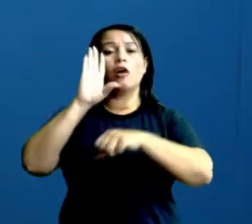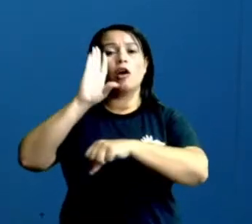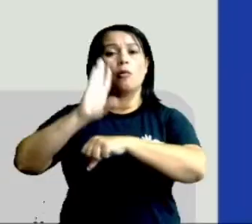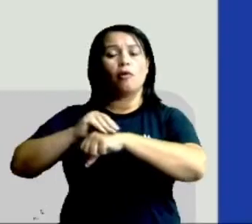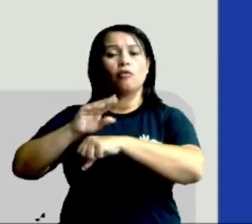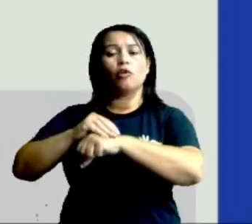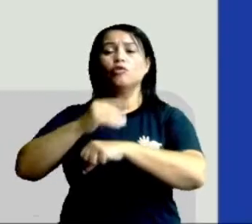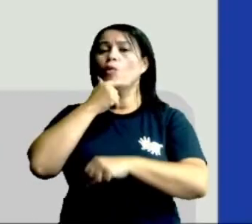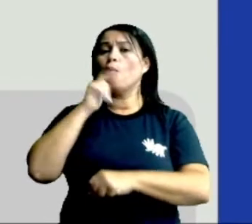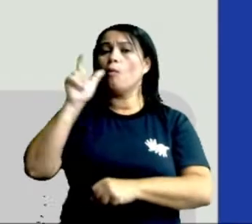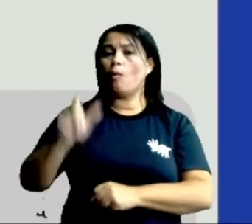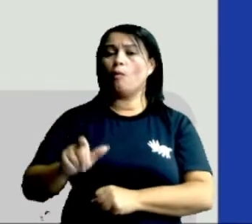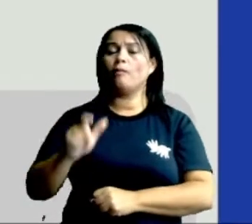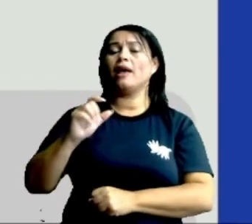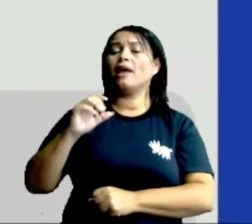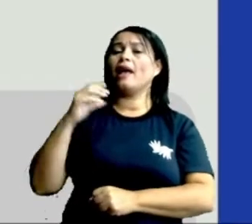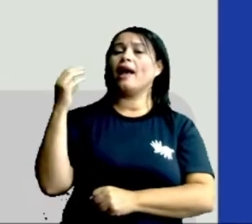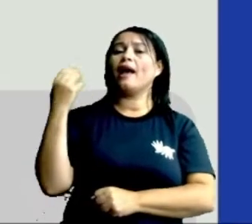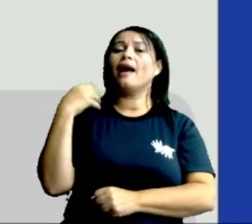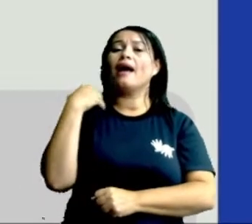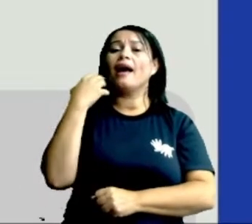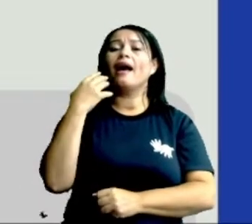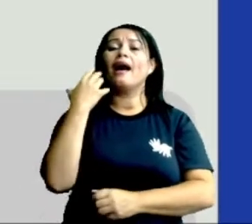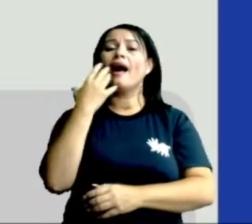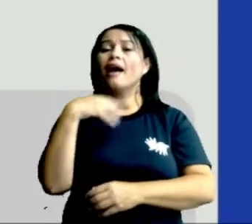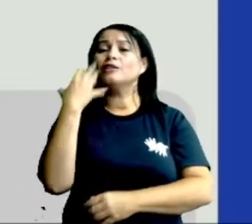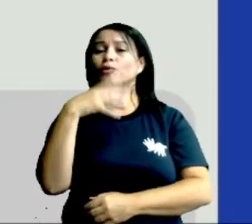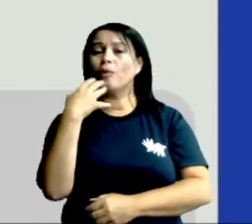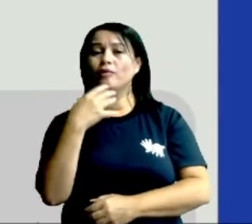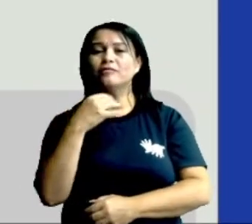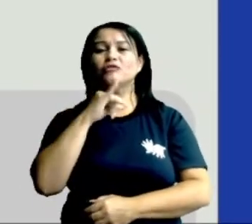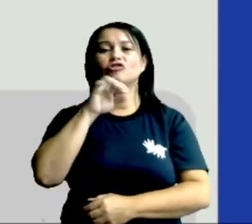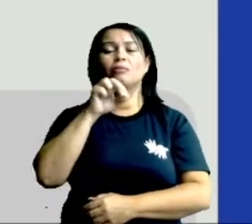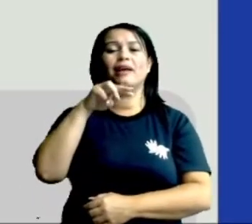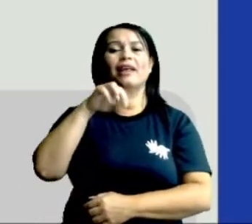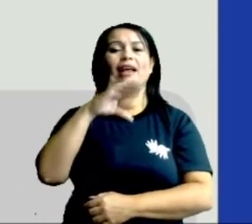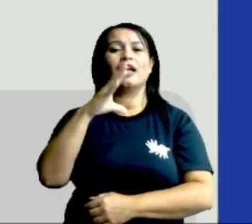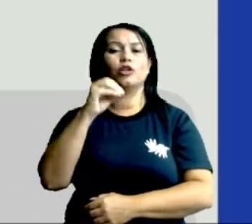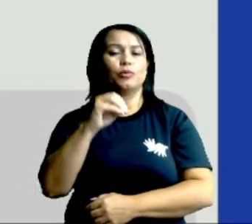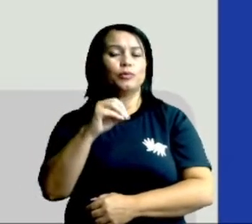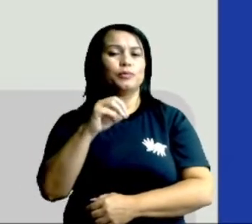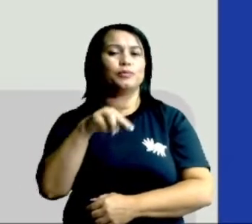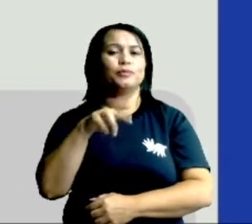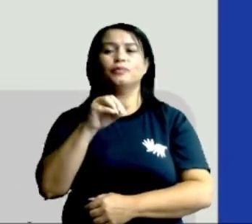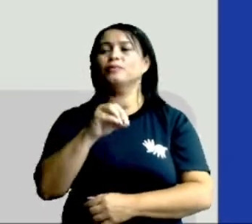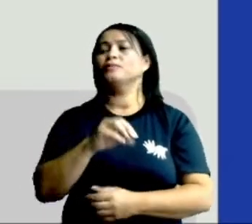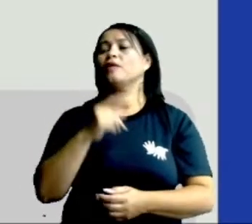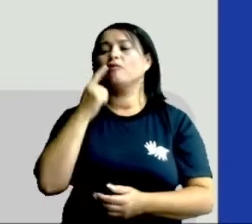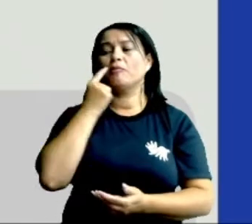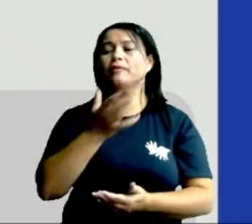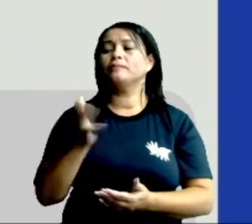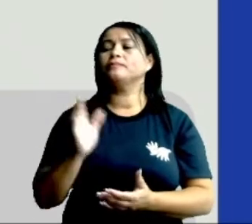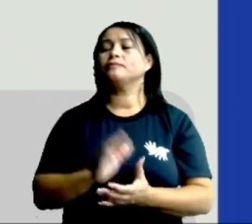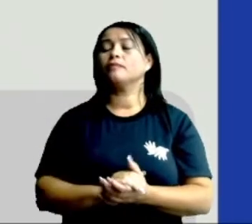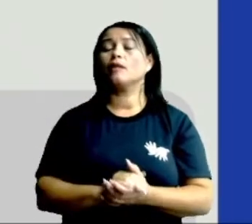músico jamaicano do reggae, Jimim Cliff. Certo? Então, vamos lá. O círculo.